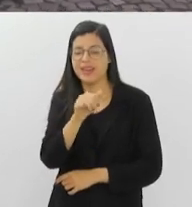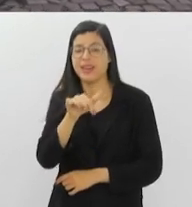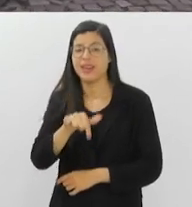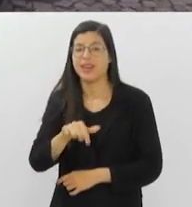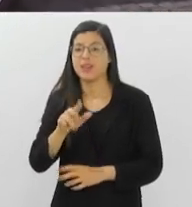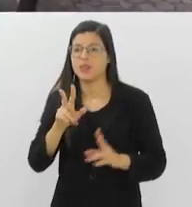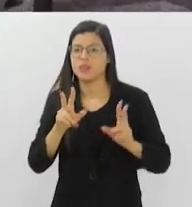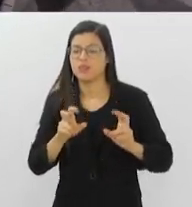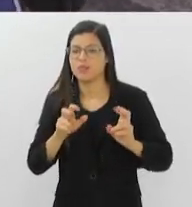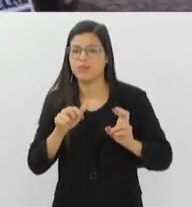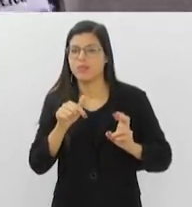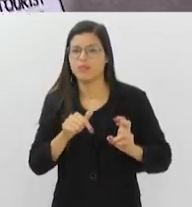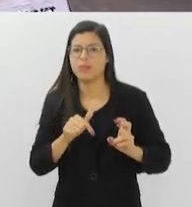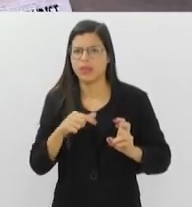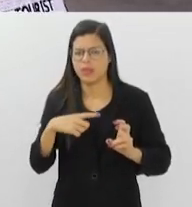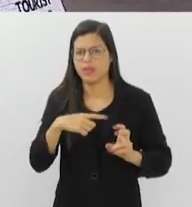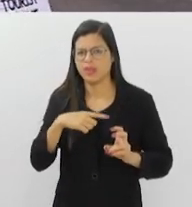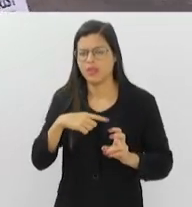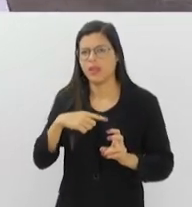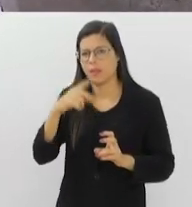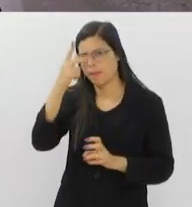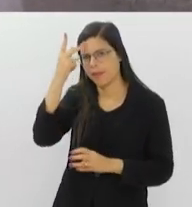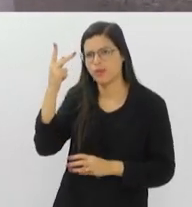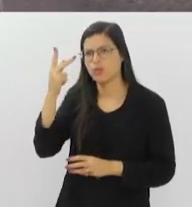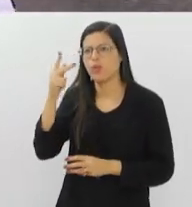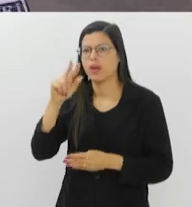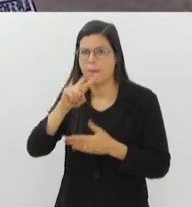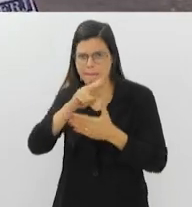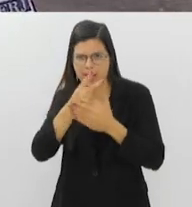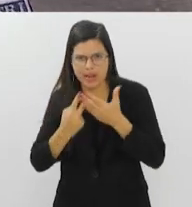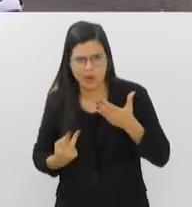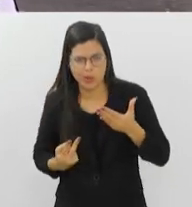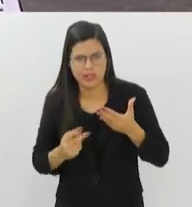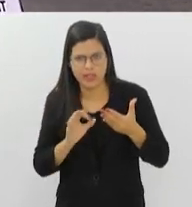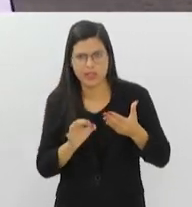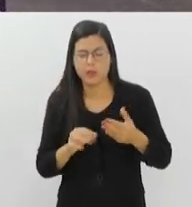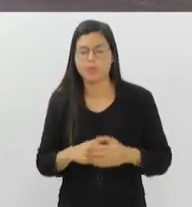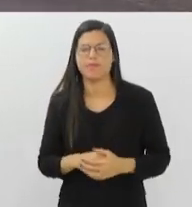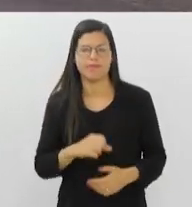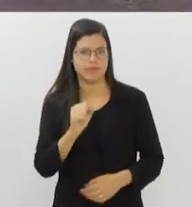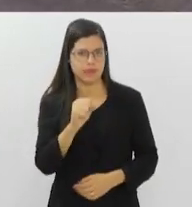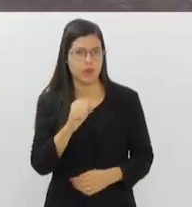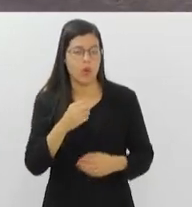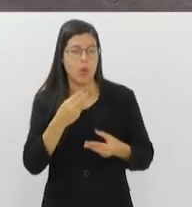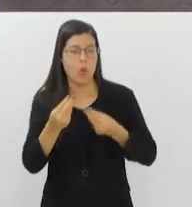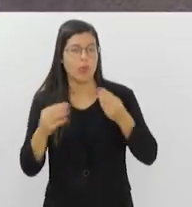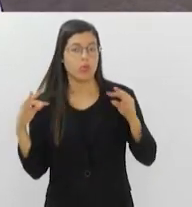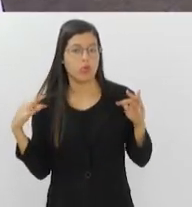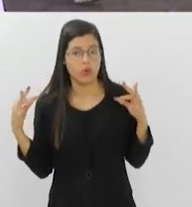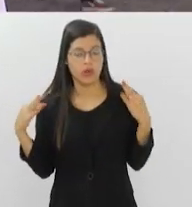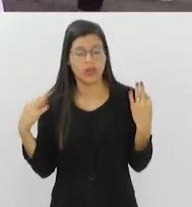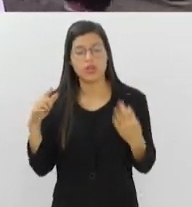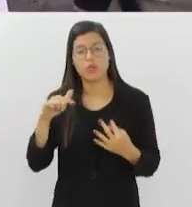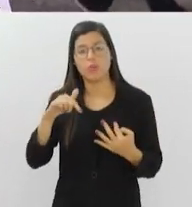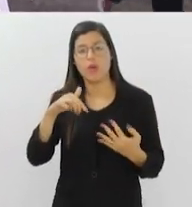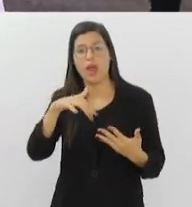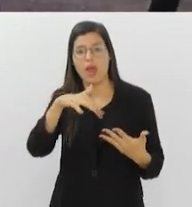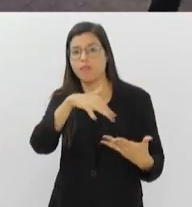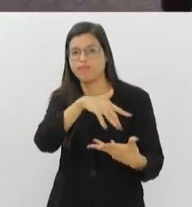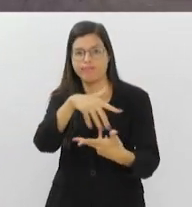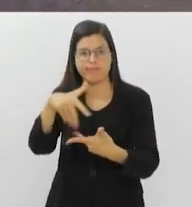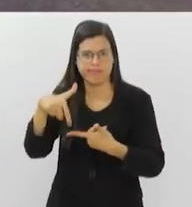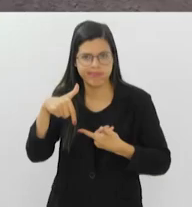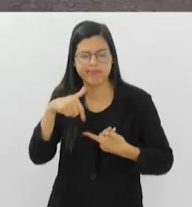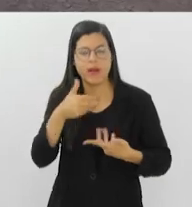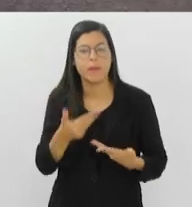o Coronel? Sim, como o nosso turismo é fortemente internacional, existe a necessidade,